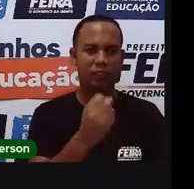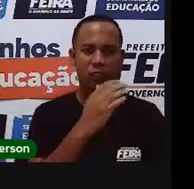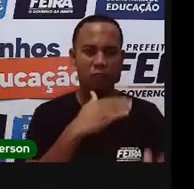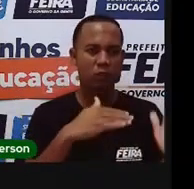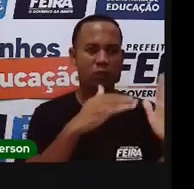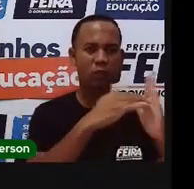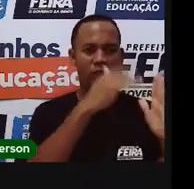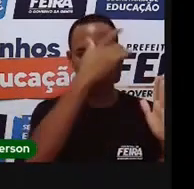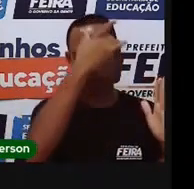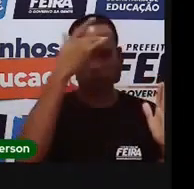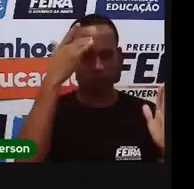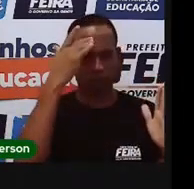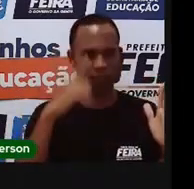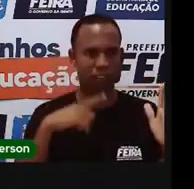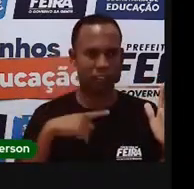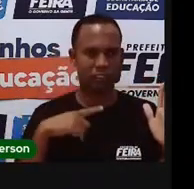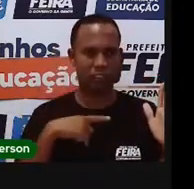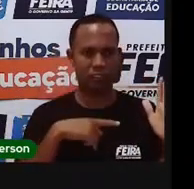serviços? Por quê?